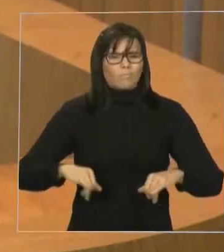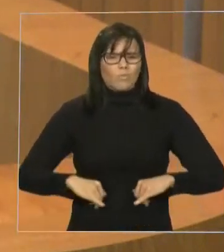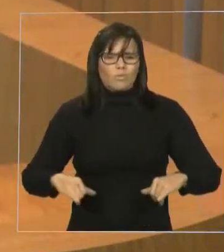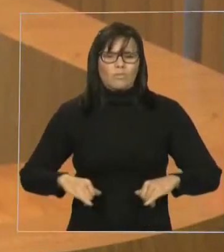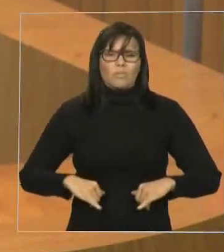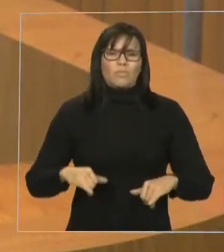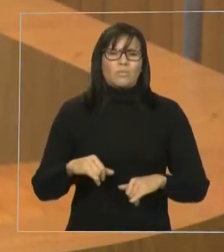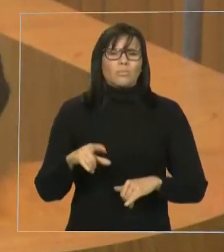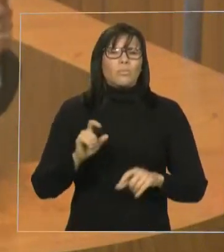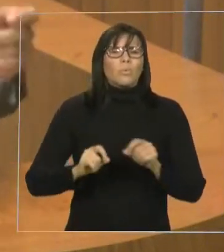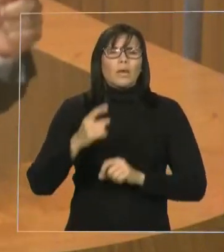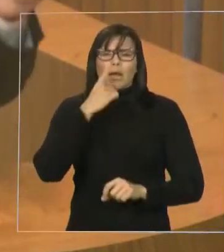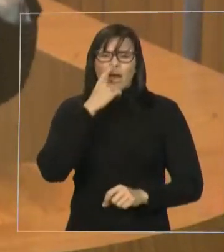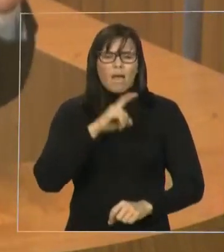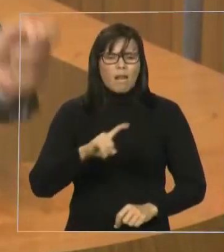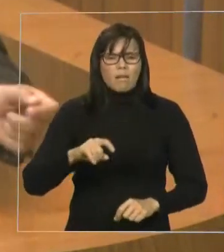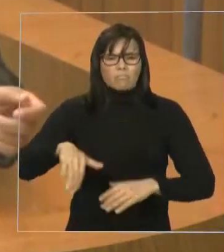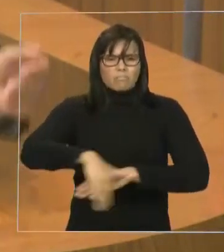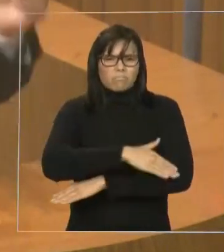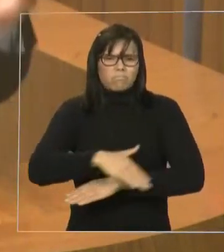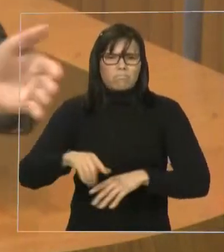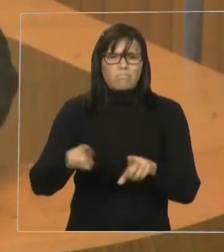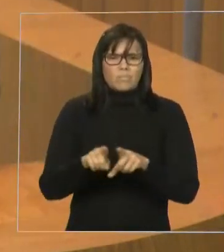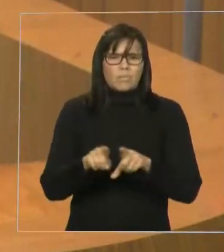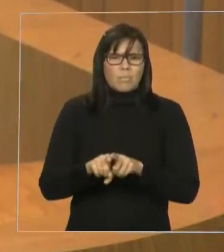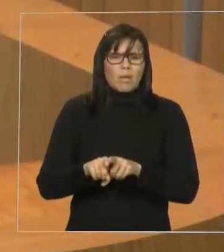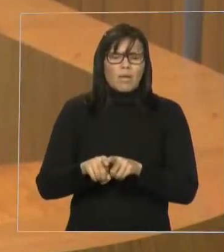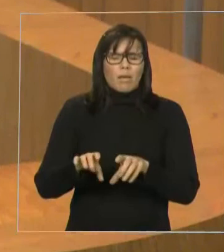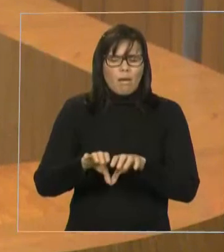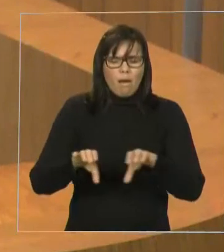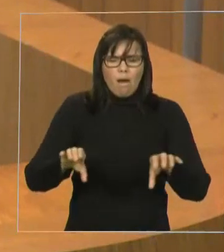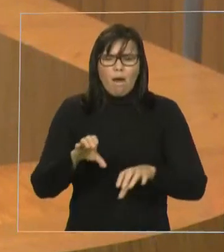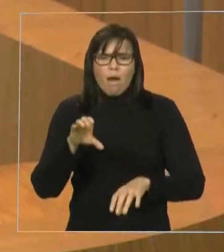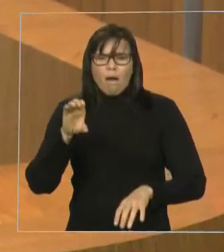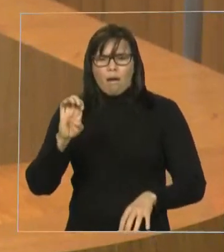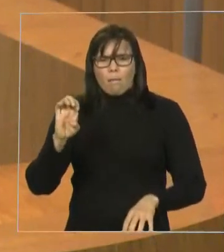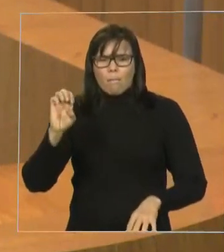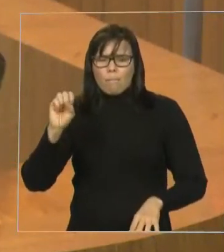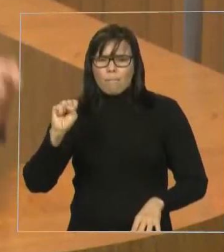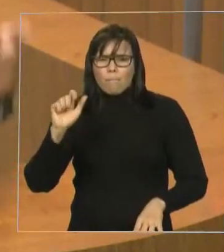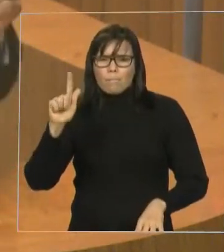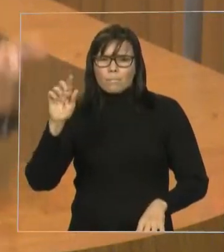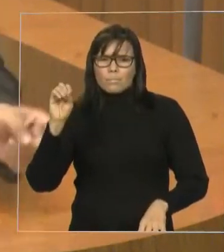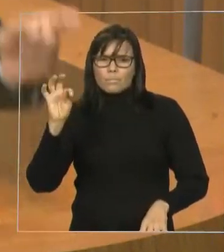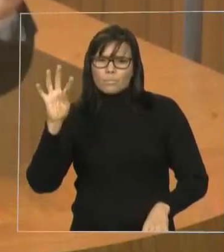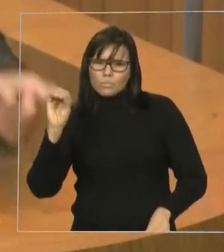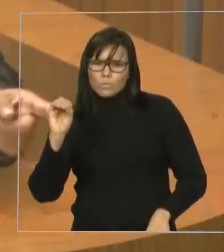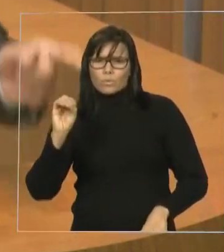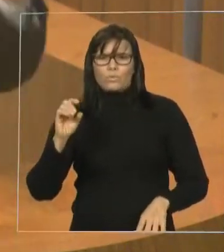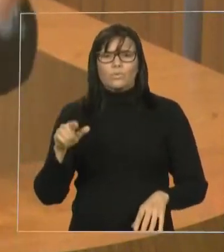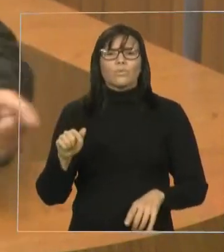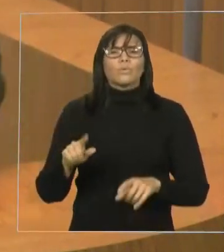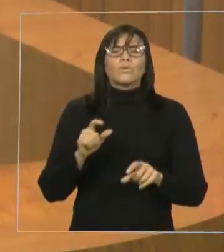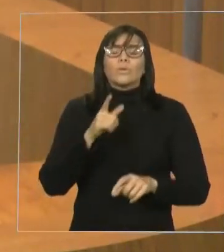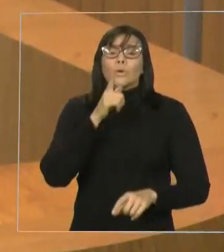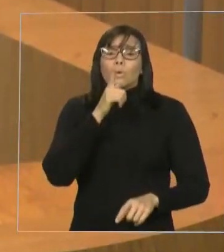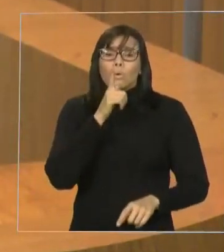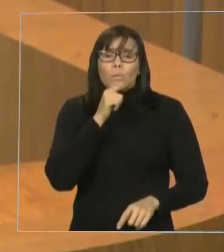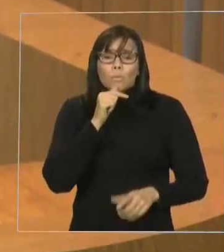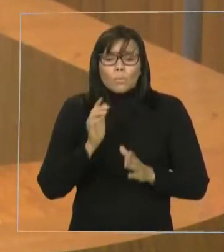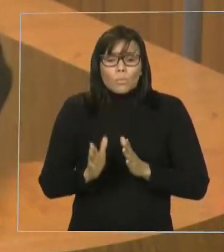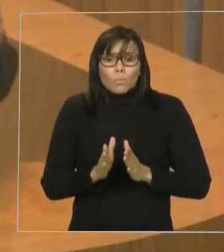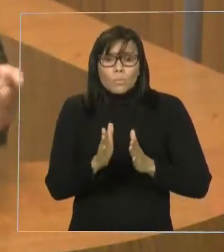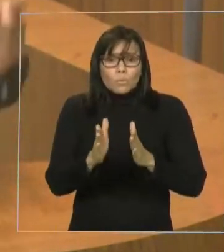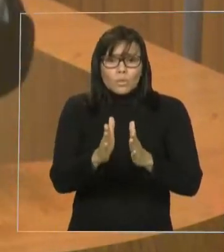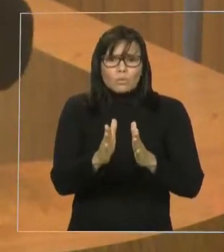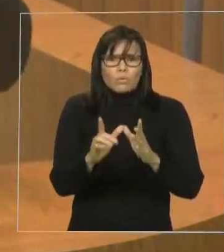aberta e não existe mais Iacho do Meio e Iacho Bacuri. Iacho foi transformado em esgoto a céu aberto.